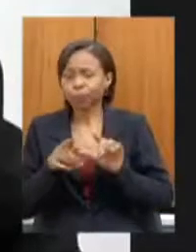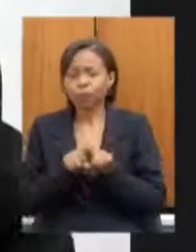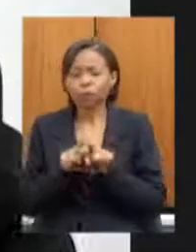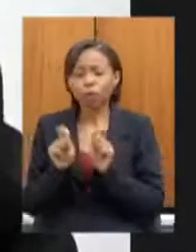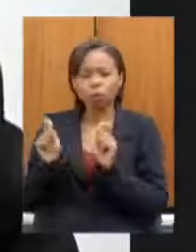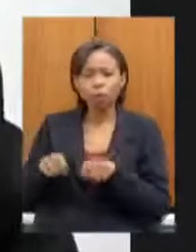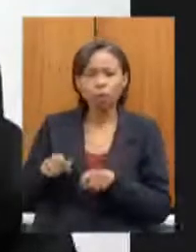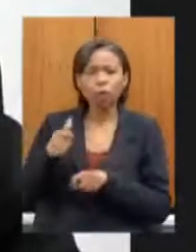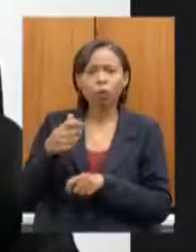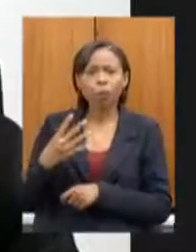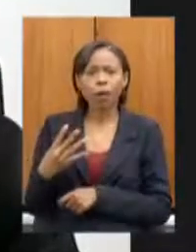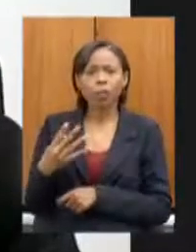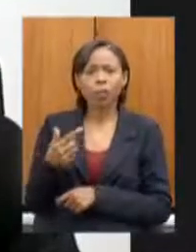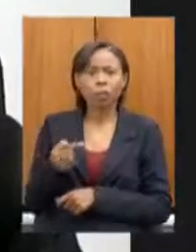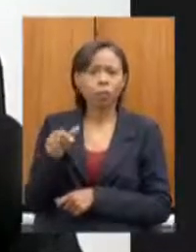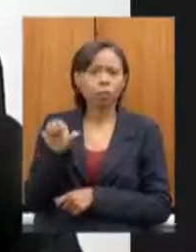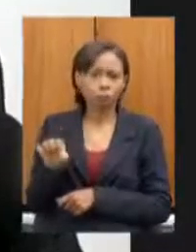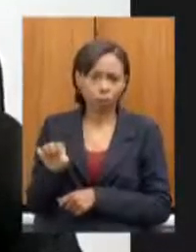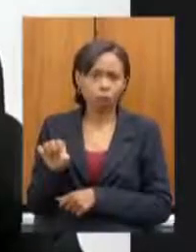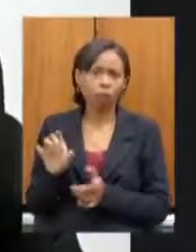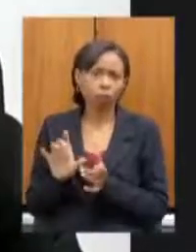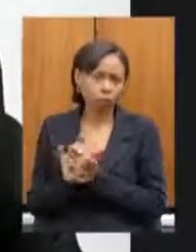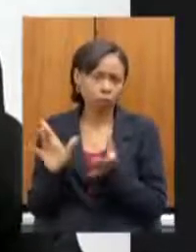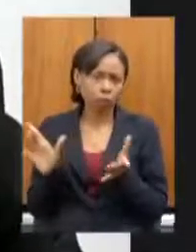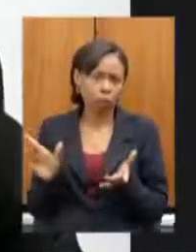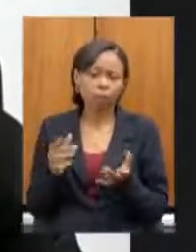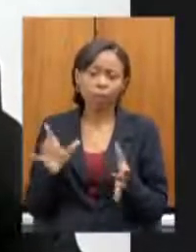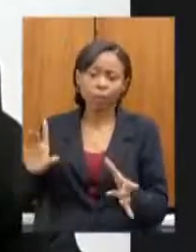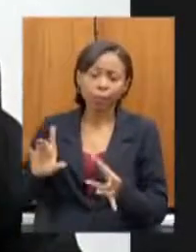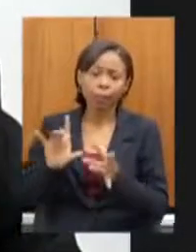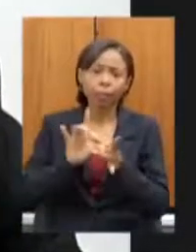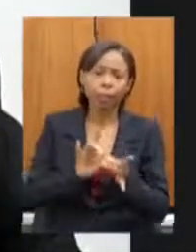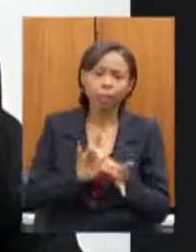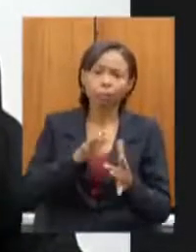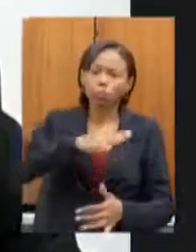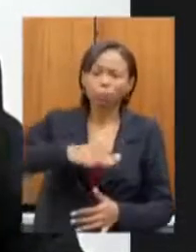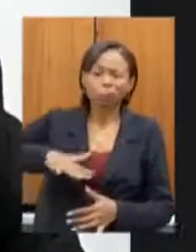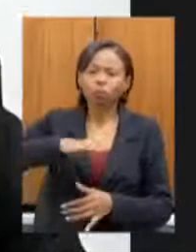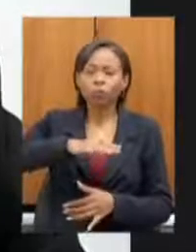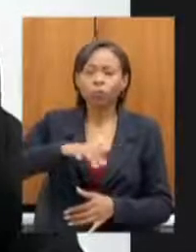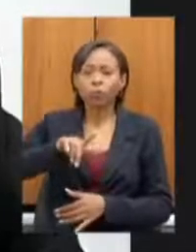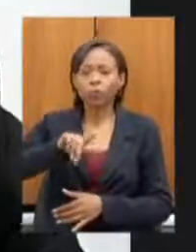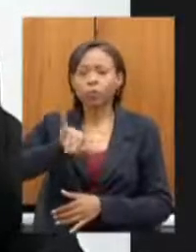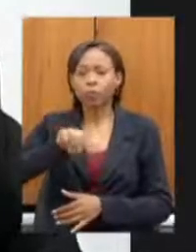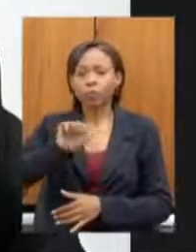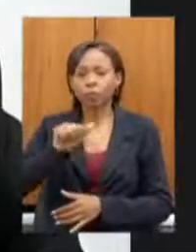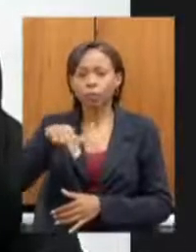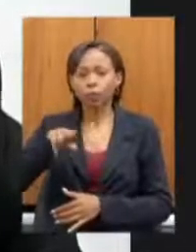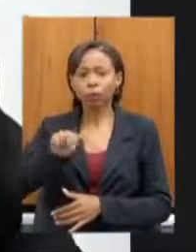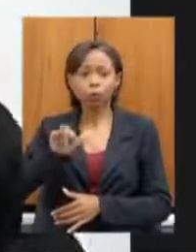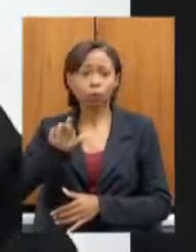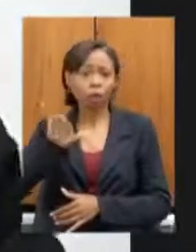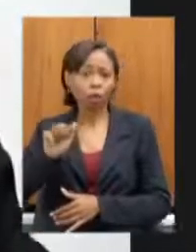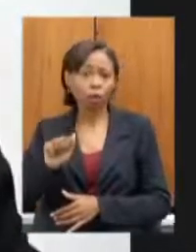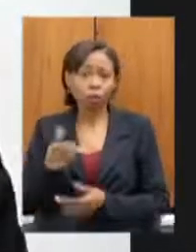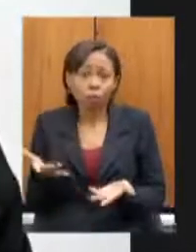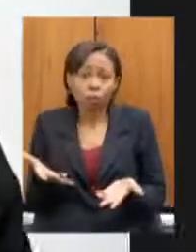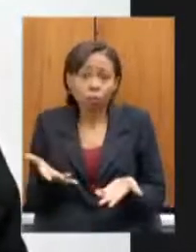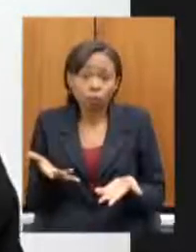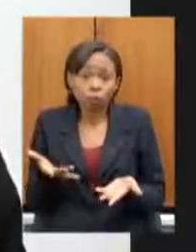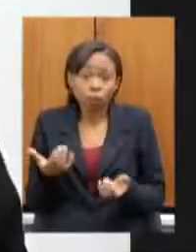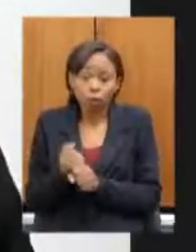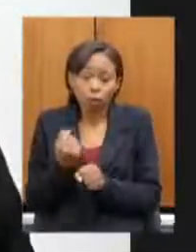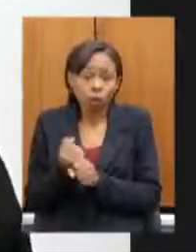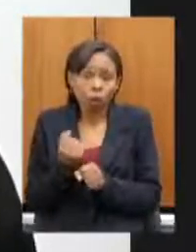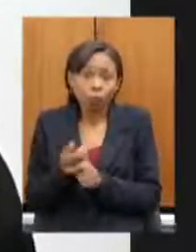479 que interliga toda a nossa cidade de Januária a Chapada Gaúcha e um projeto que já era para ter terminado de